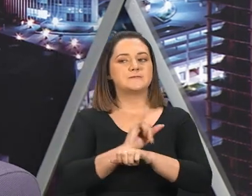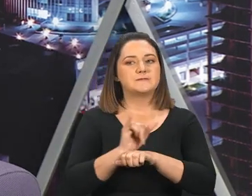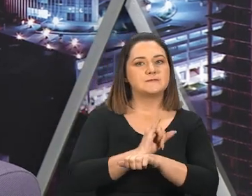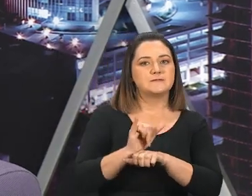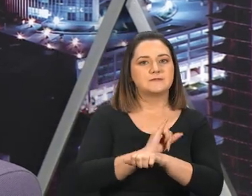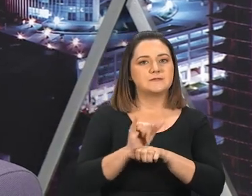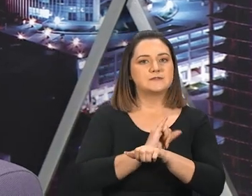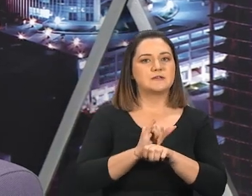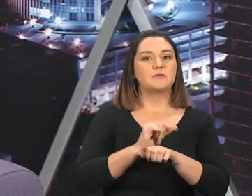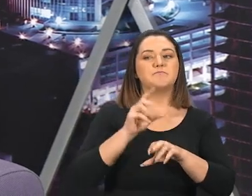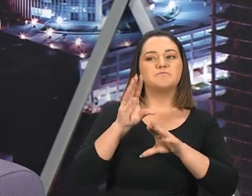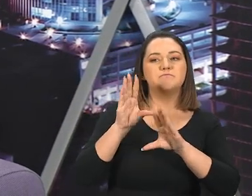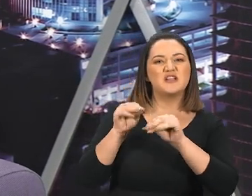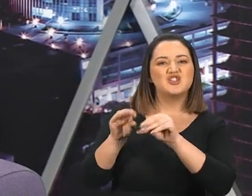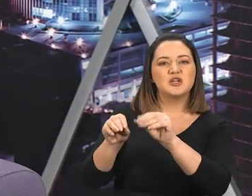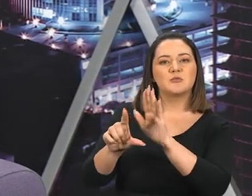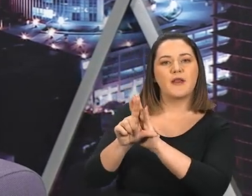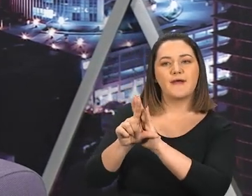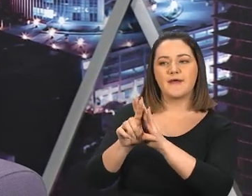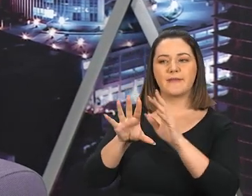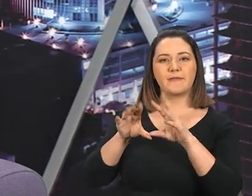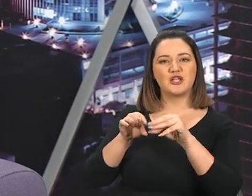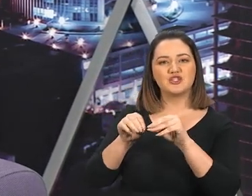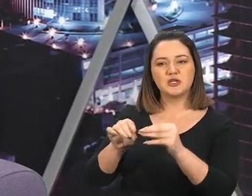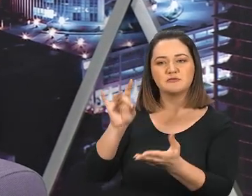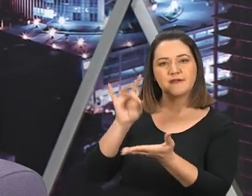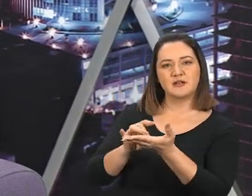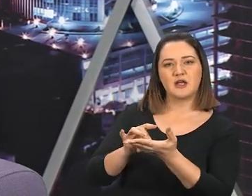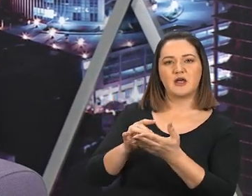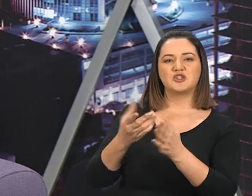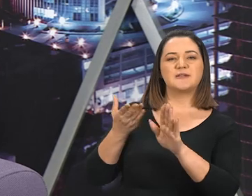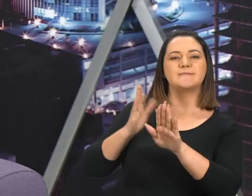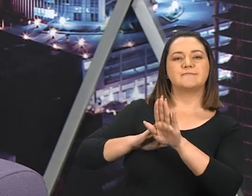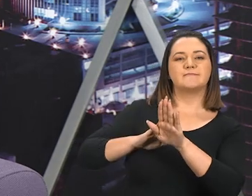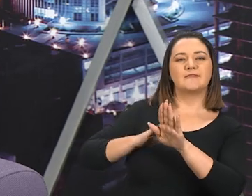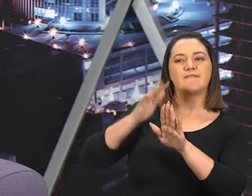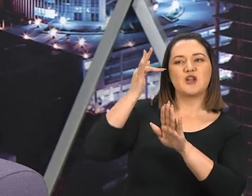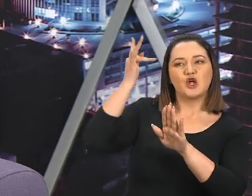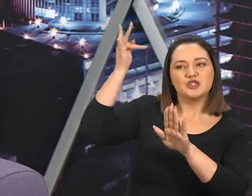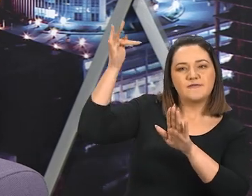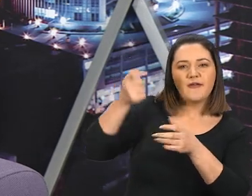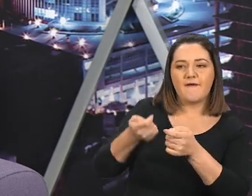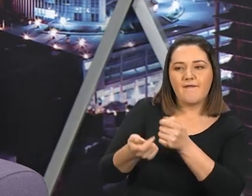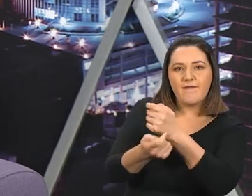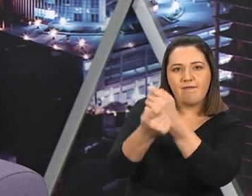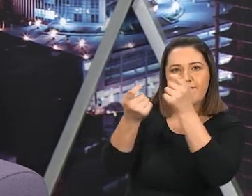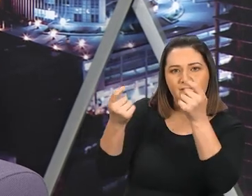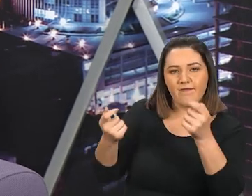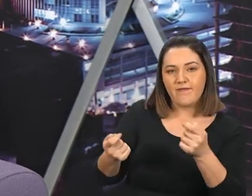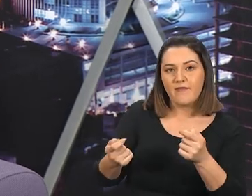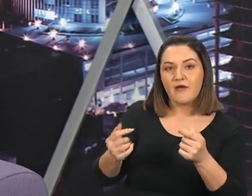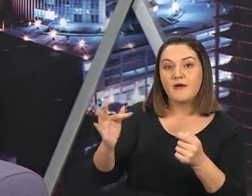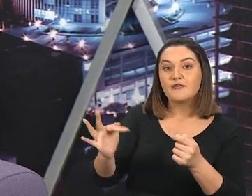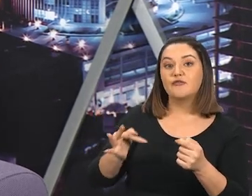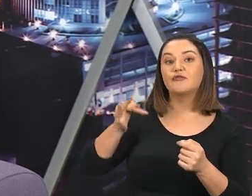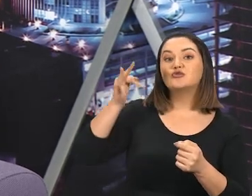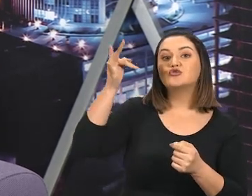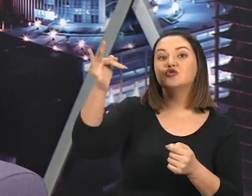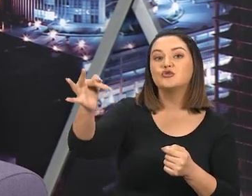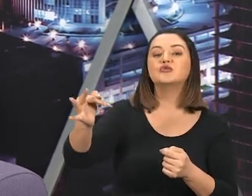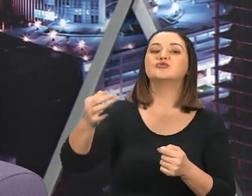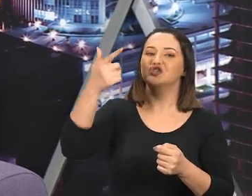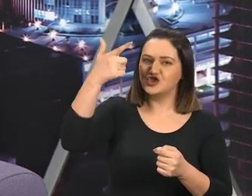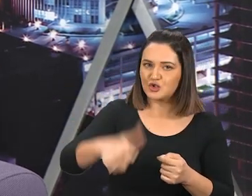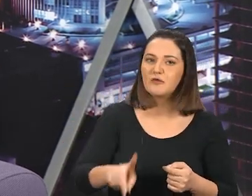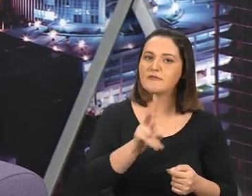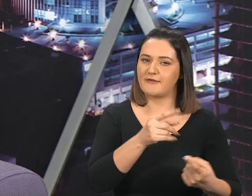bastidores, Com as leis, Com as ideias, Porque num futuro próximo, O povo de